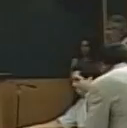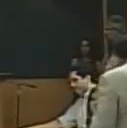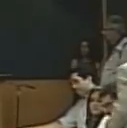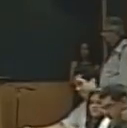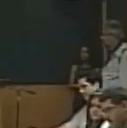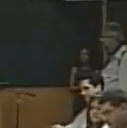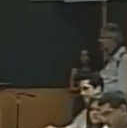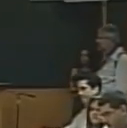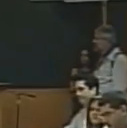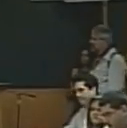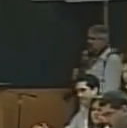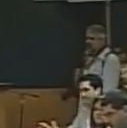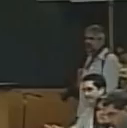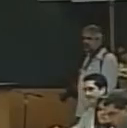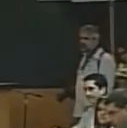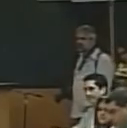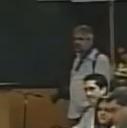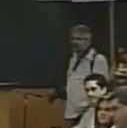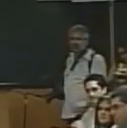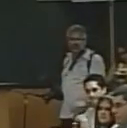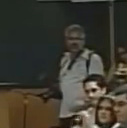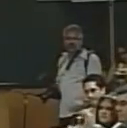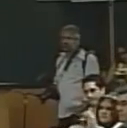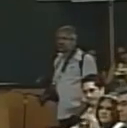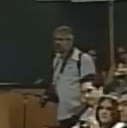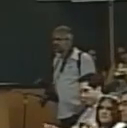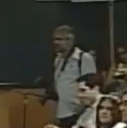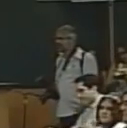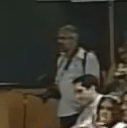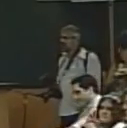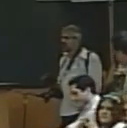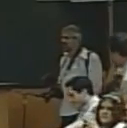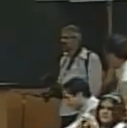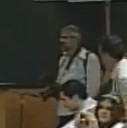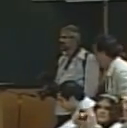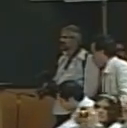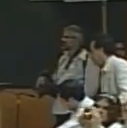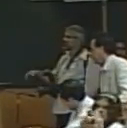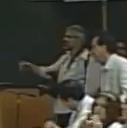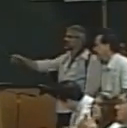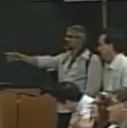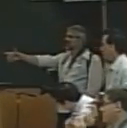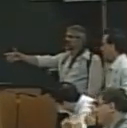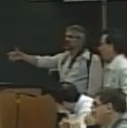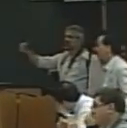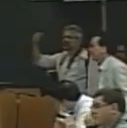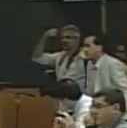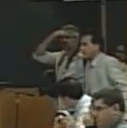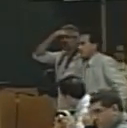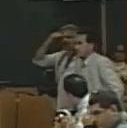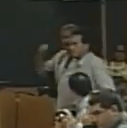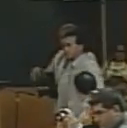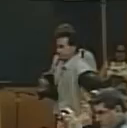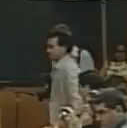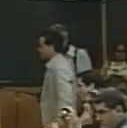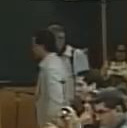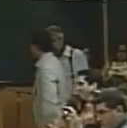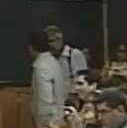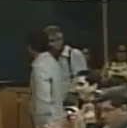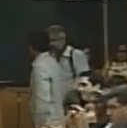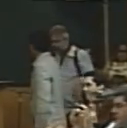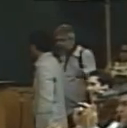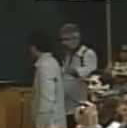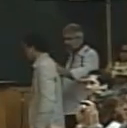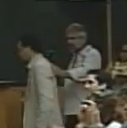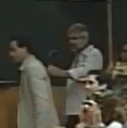Para receber O seu prêmio E o certificado Das mãos Do Sr. Ministro E da Sra. Coordenadora